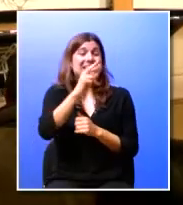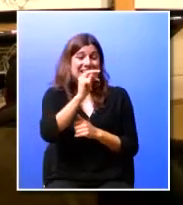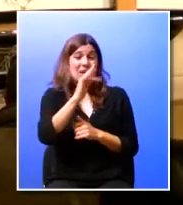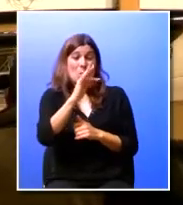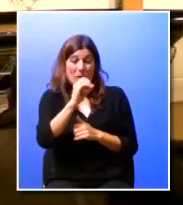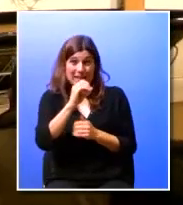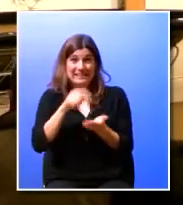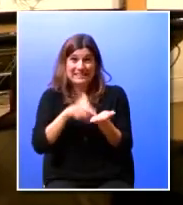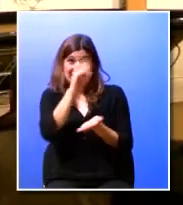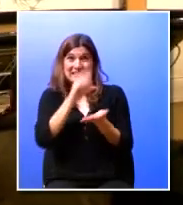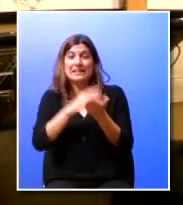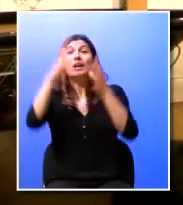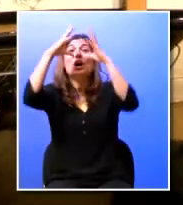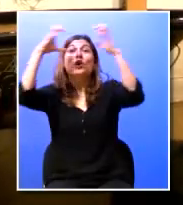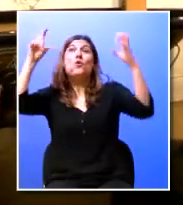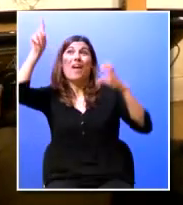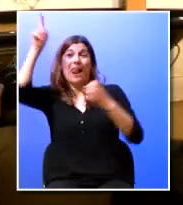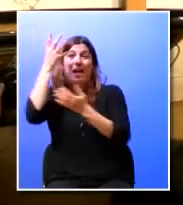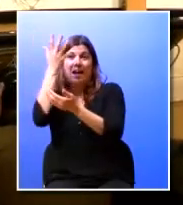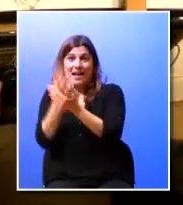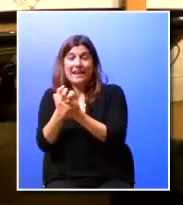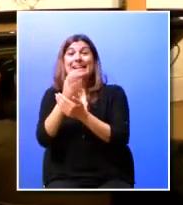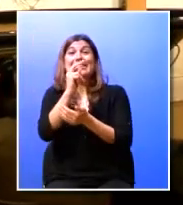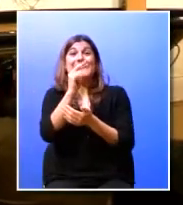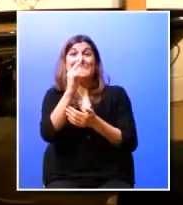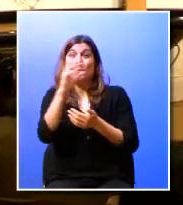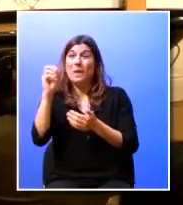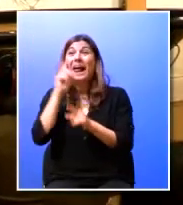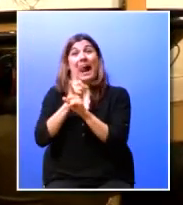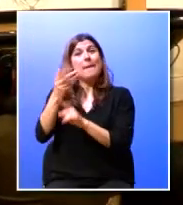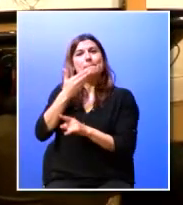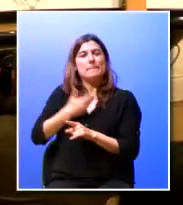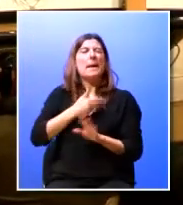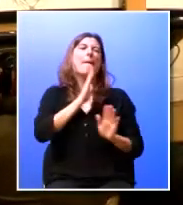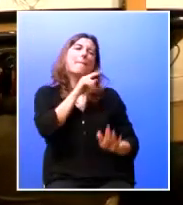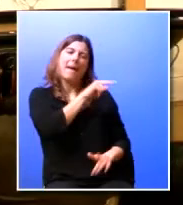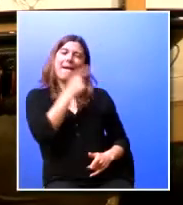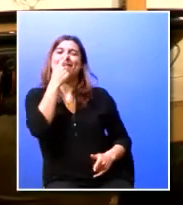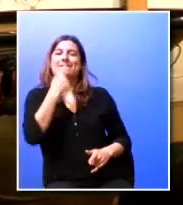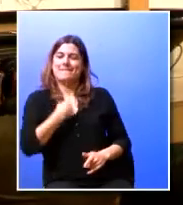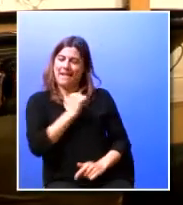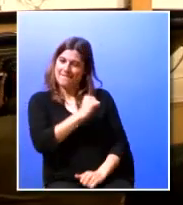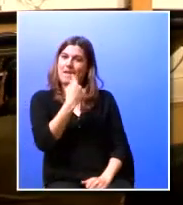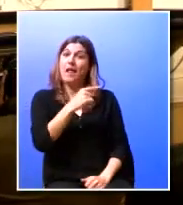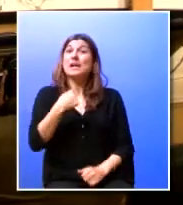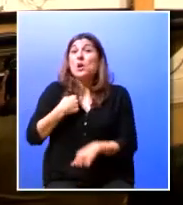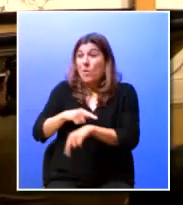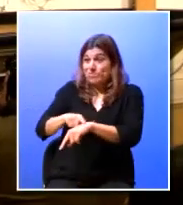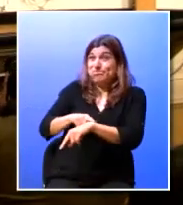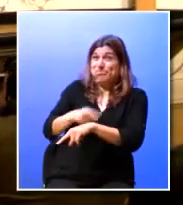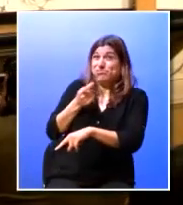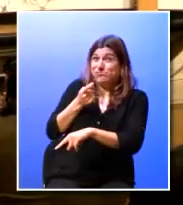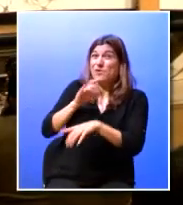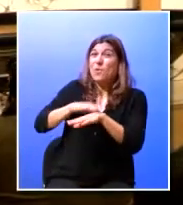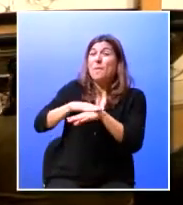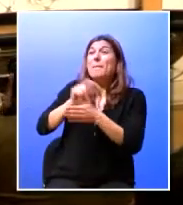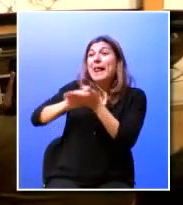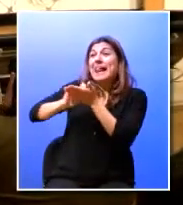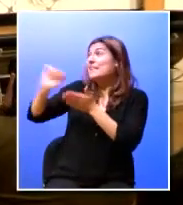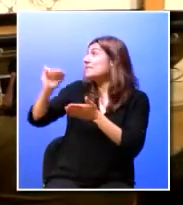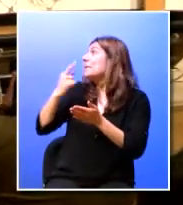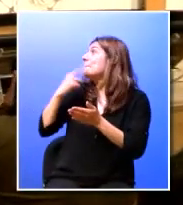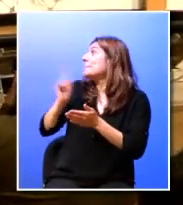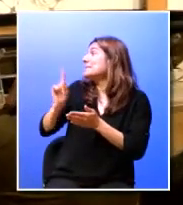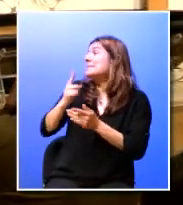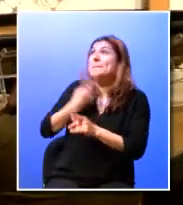está na nuvem ok tal como pediu 340 slides mas também tem os seus defeitos eu demorei mais um bocadinho porque eu às vezes não percebi a sua letra e